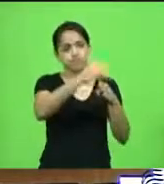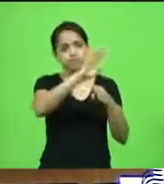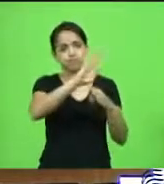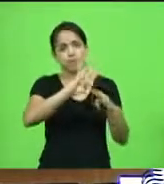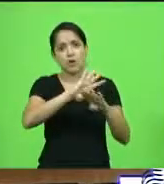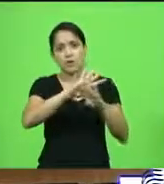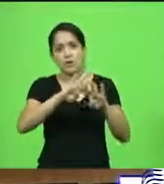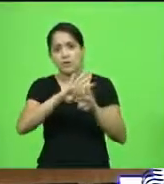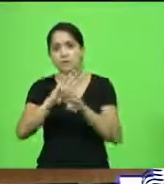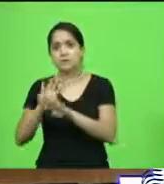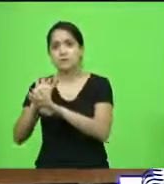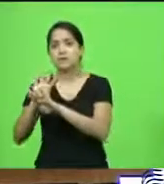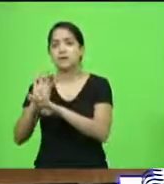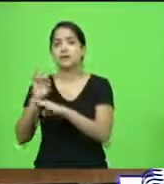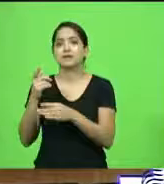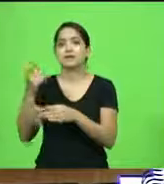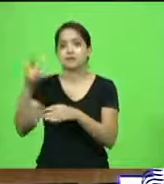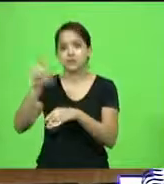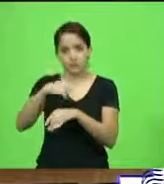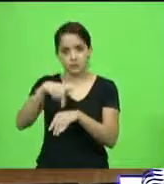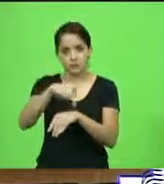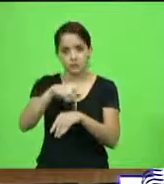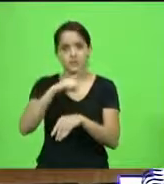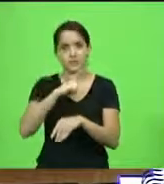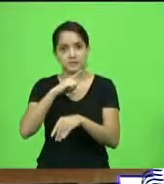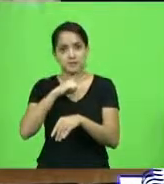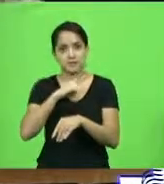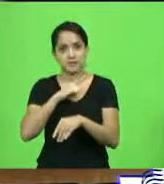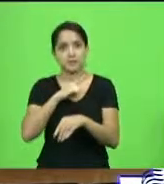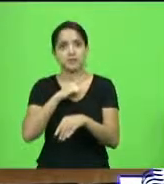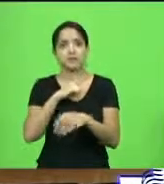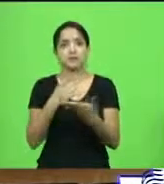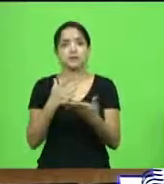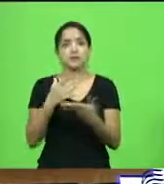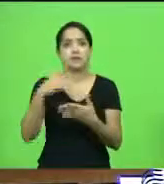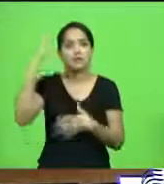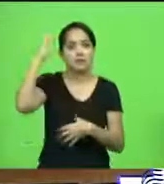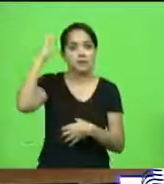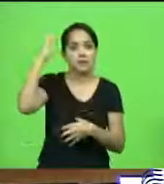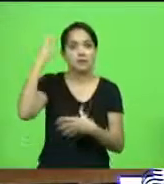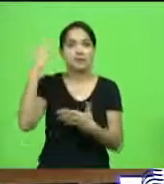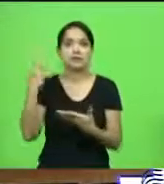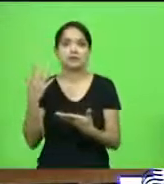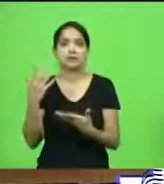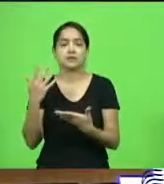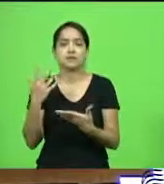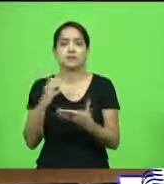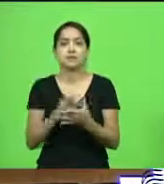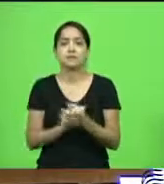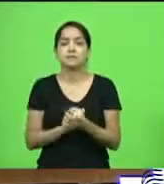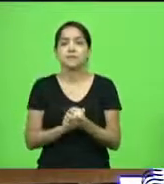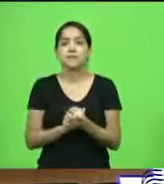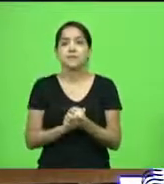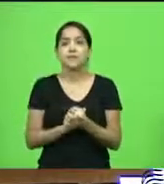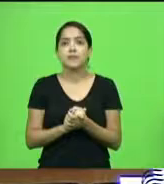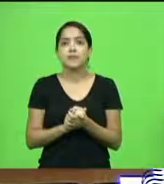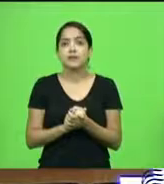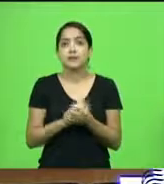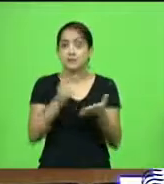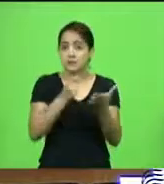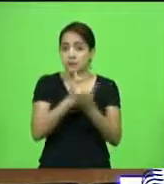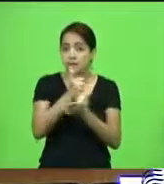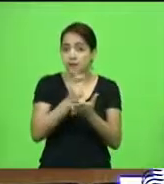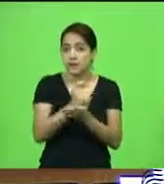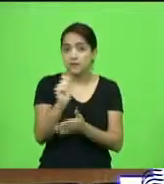acontece no Japão, tem onde transporta o macaquinho de um lado para o outro, passa fauna. Se a gente está pagando tão